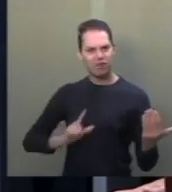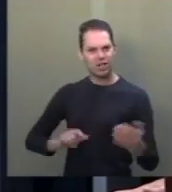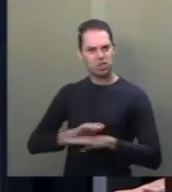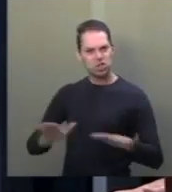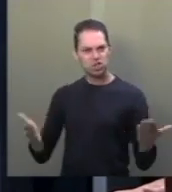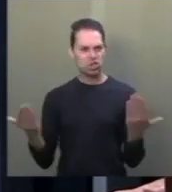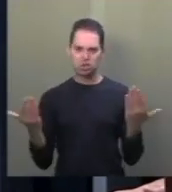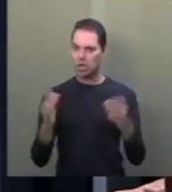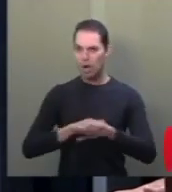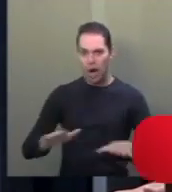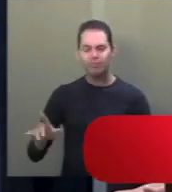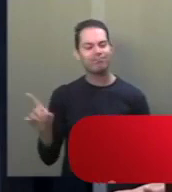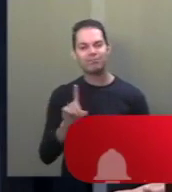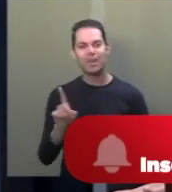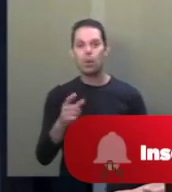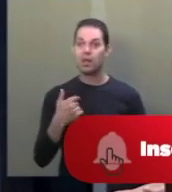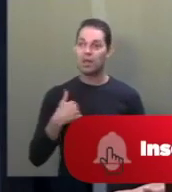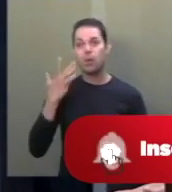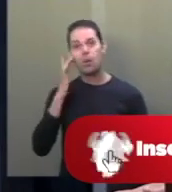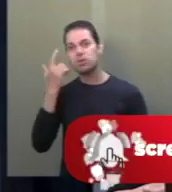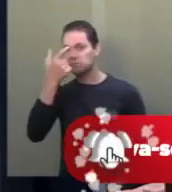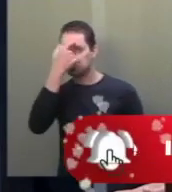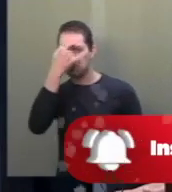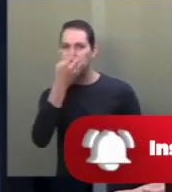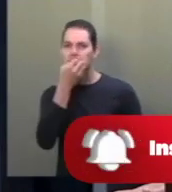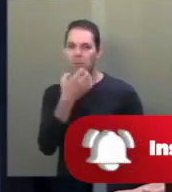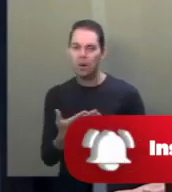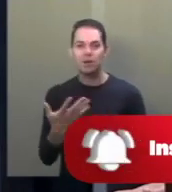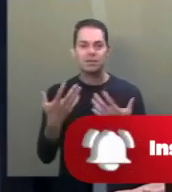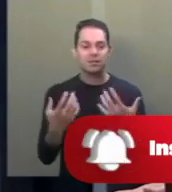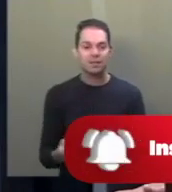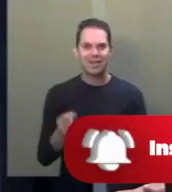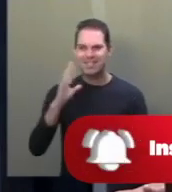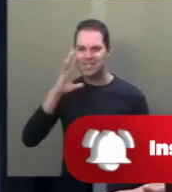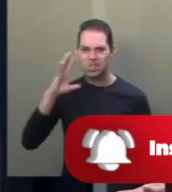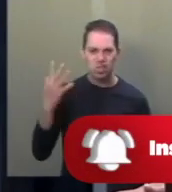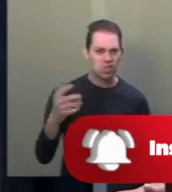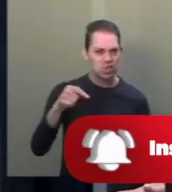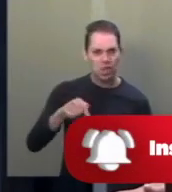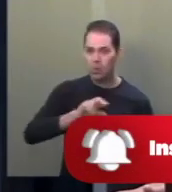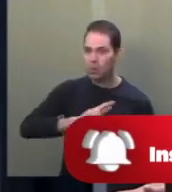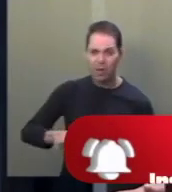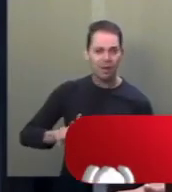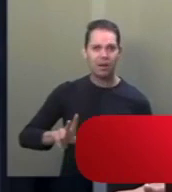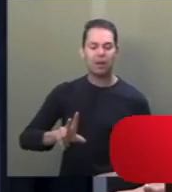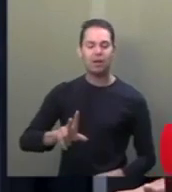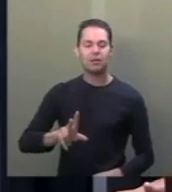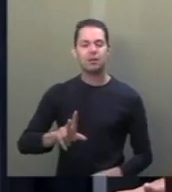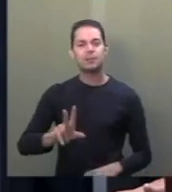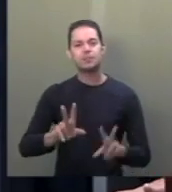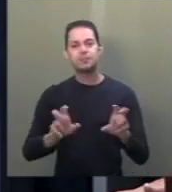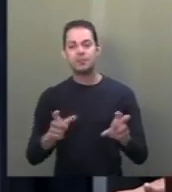Eu creio que é uma questão de bom senso admitir que esta não é a solução para a questão